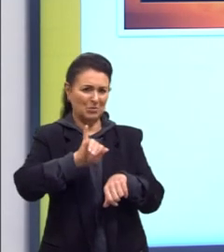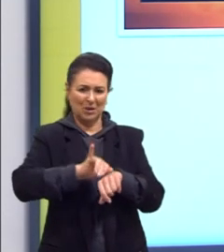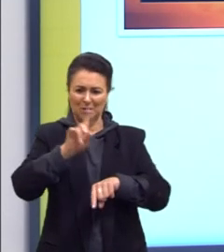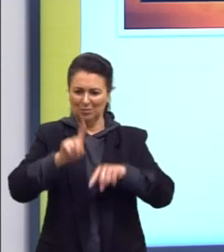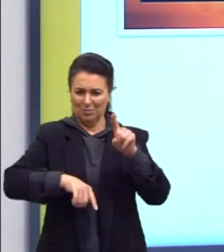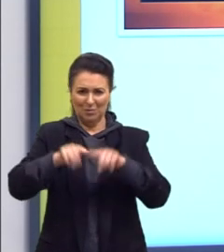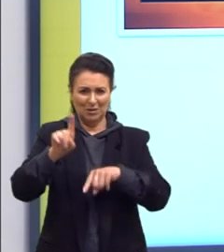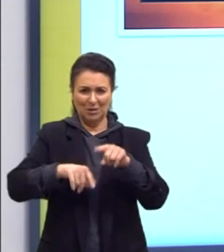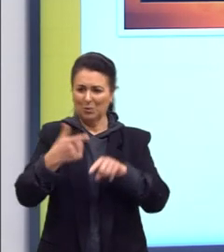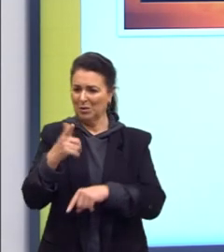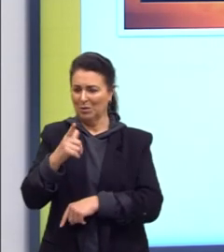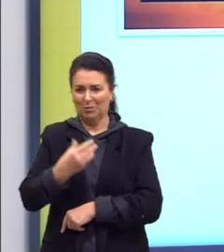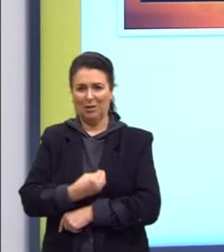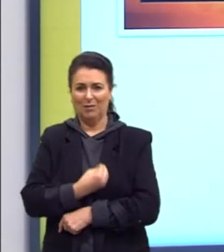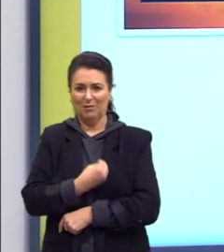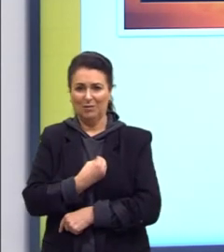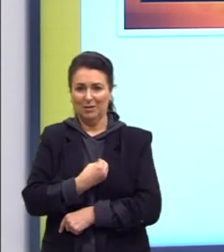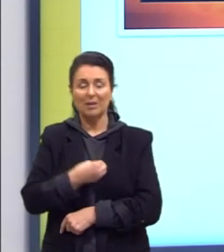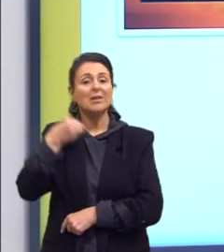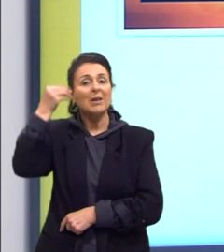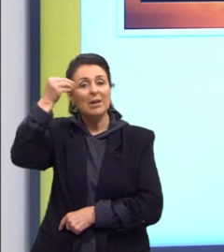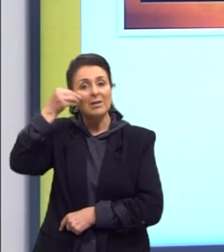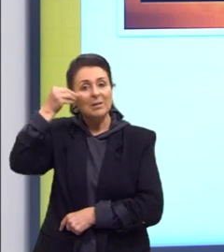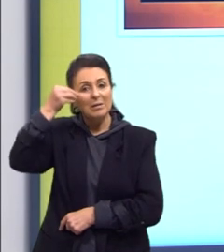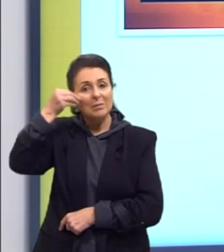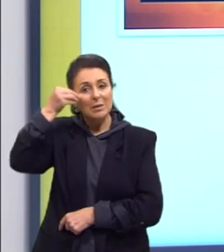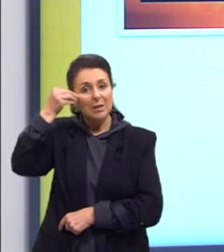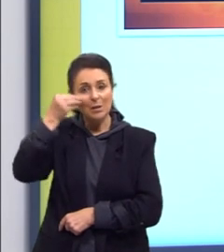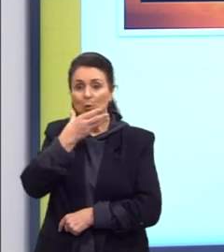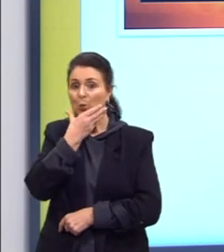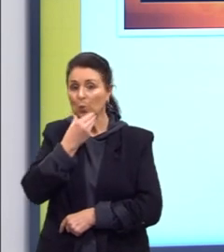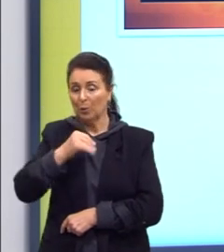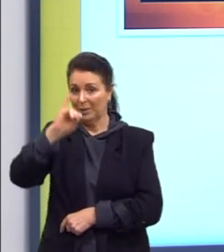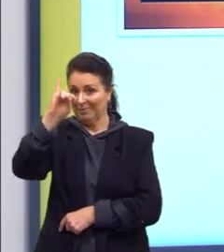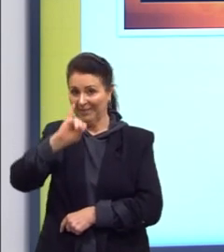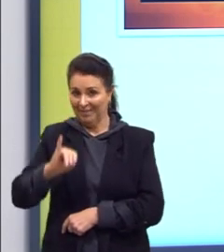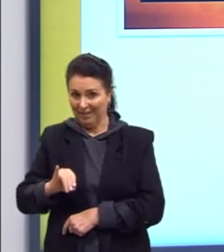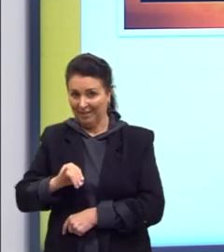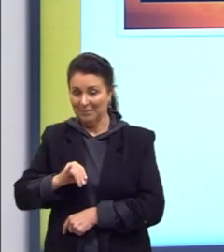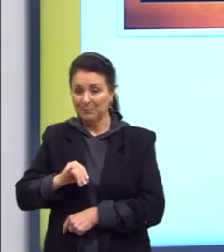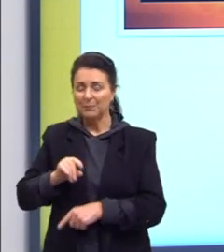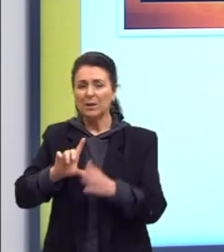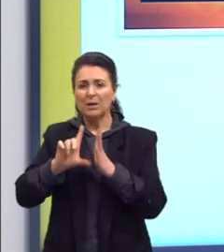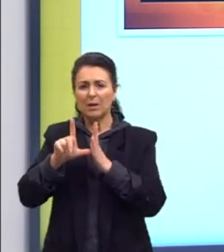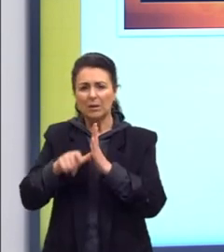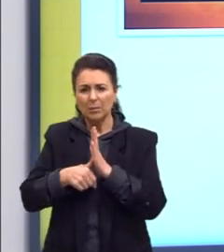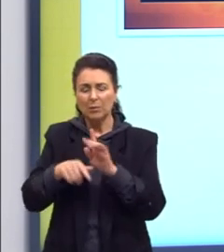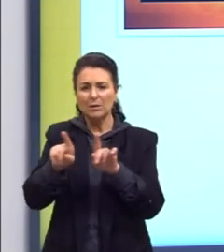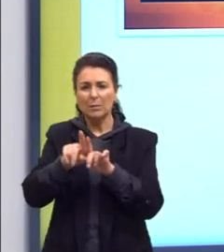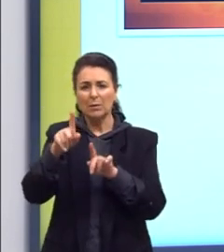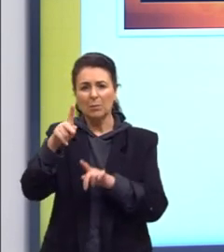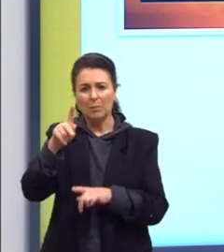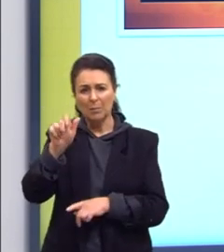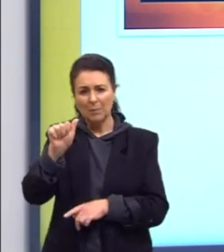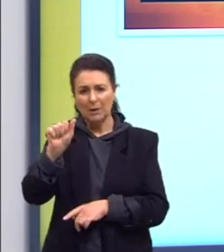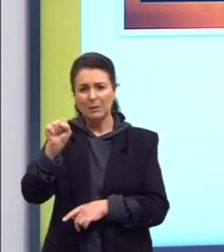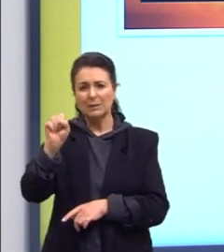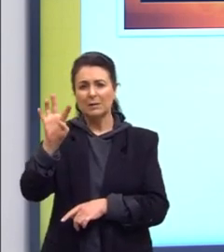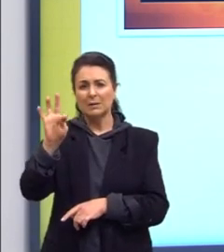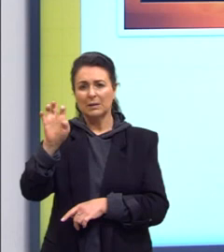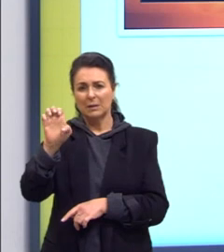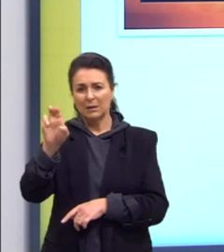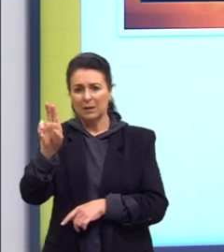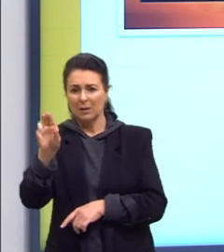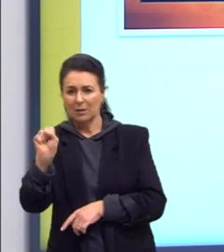nada. Então, as experiências do italiano, e também depois do Louis Pasteur, sepultaram